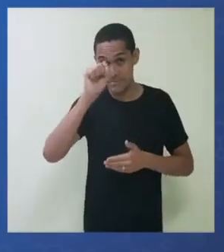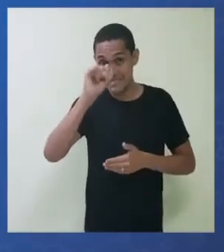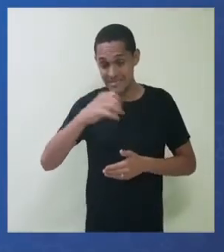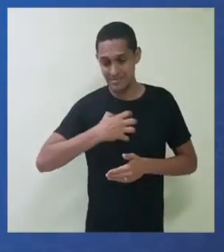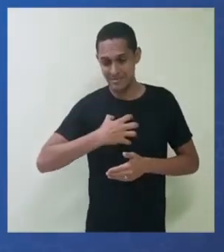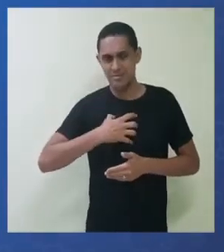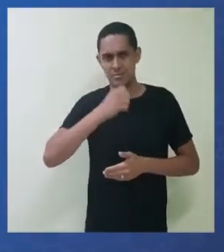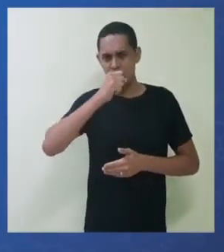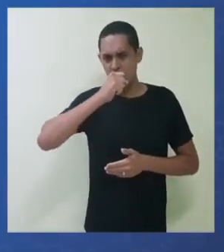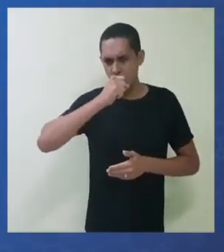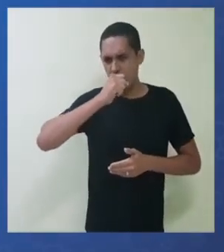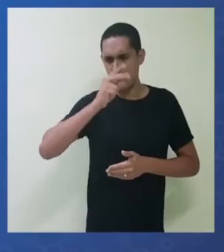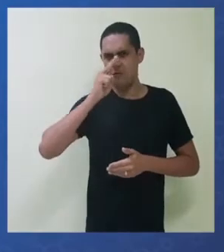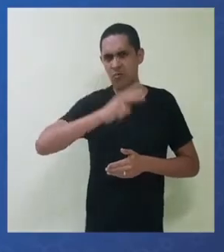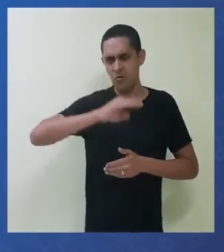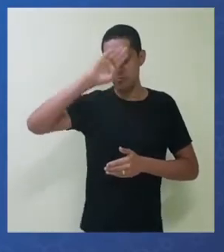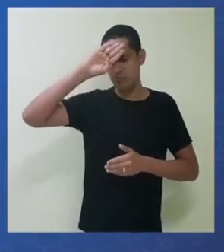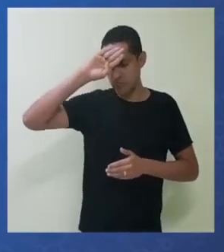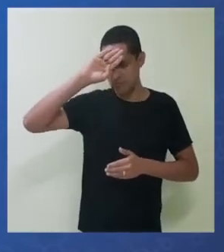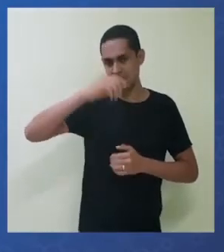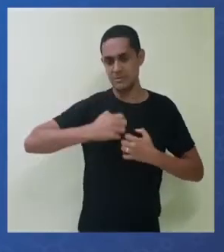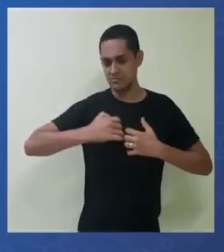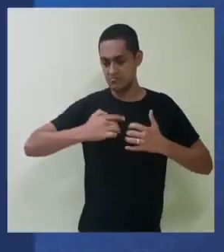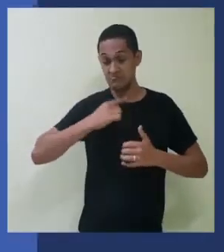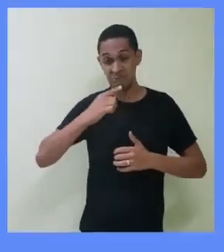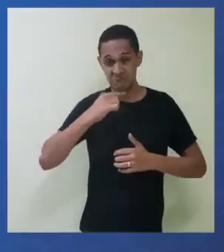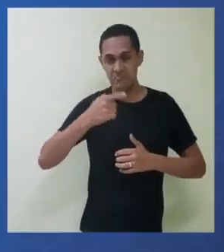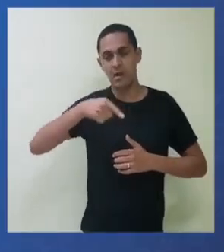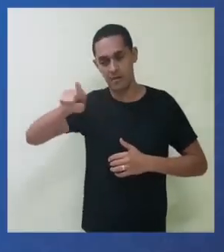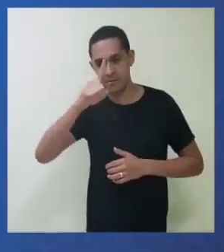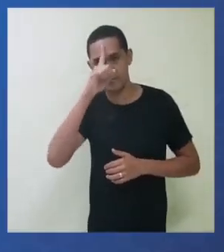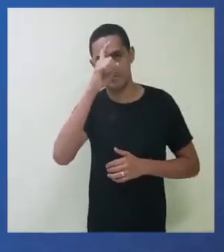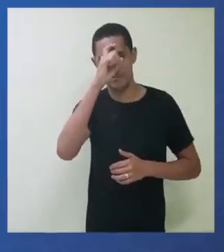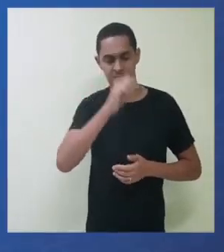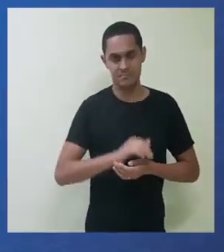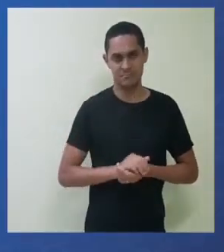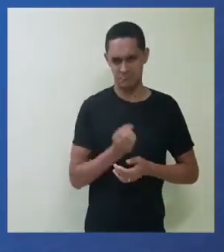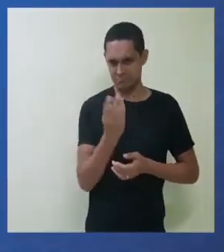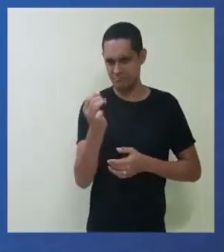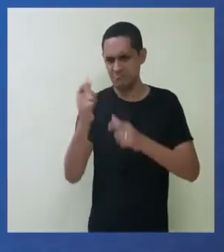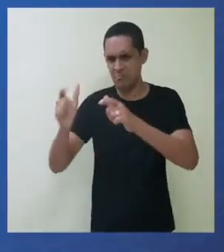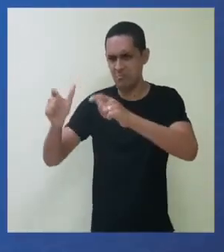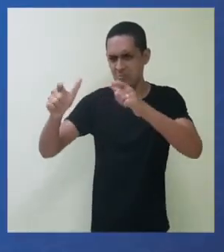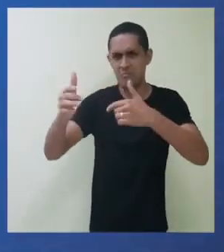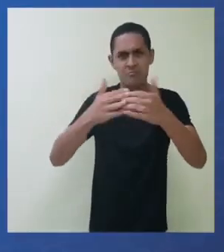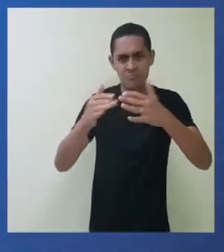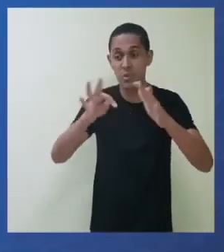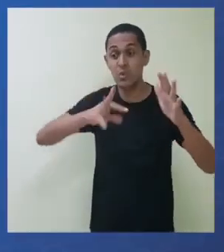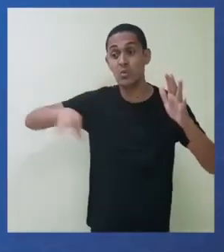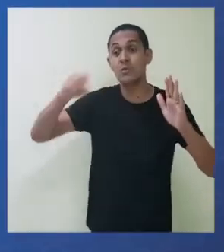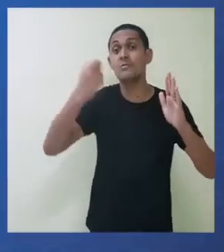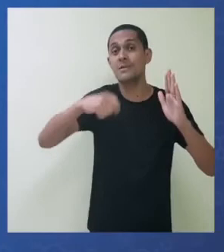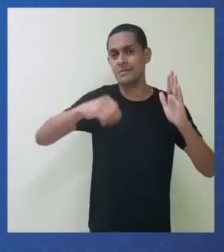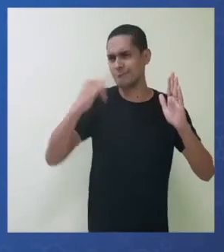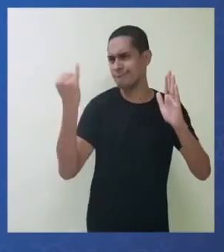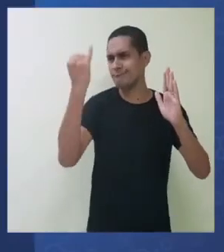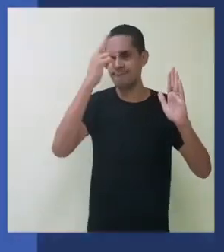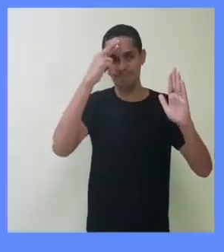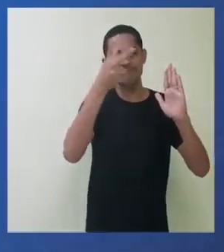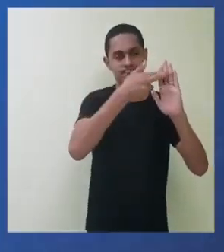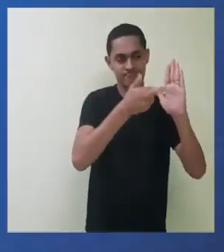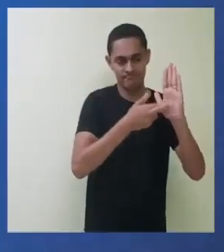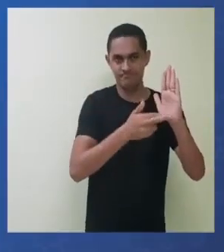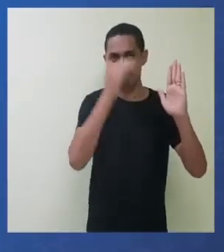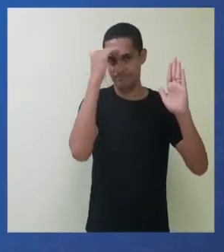só em caso de tosse, febre alta e dificuldade para respirar. Viajantes de qualquer lugar devem respeitar os prazos de